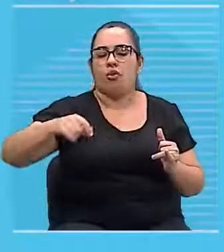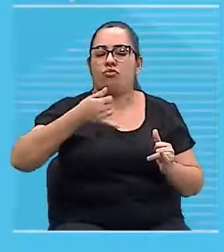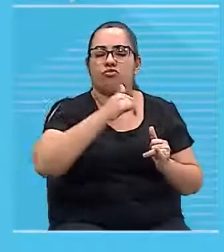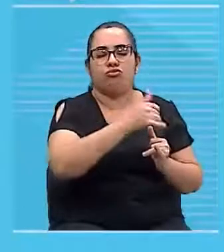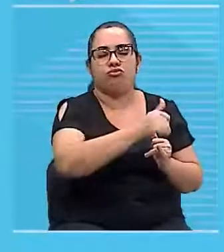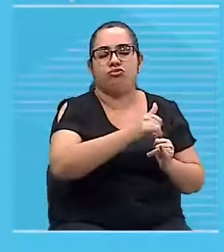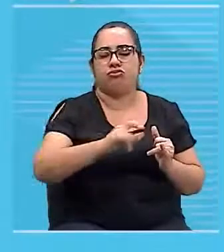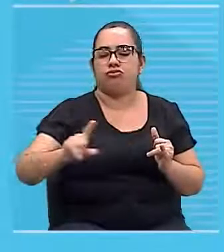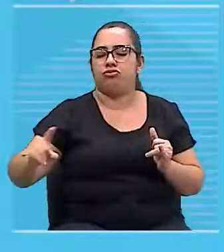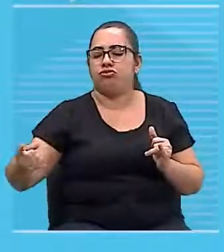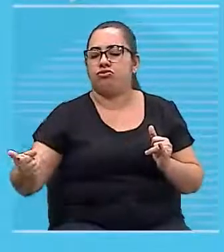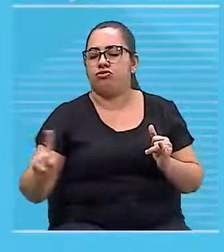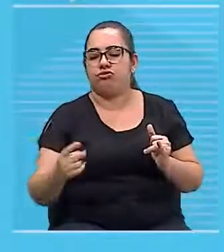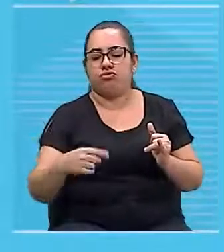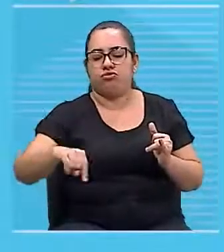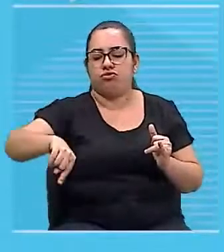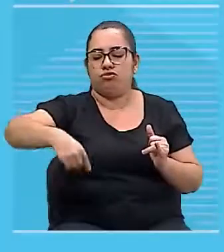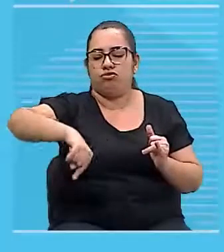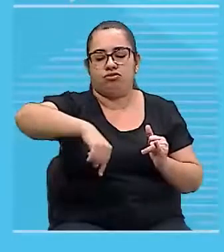esse prego lá longe,